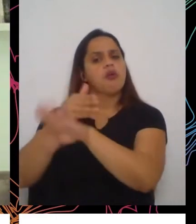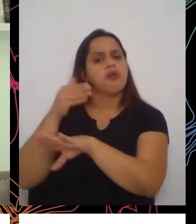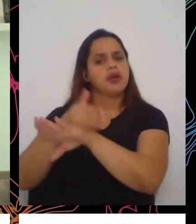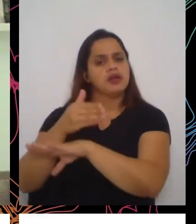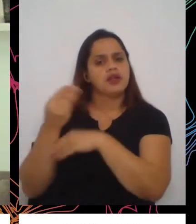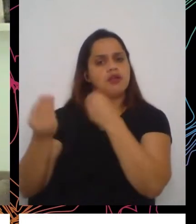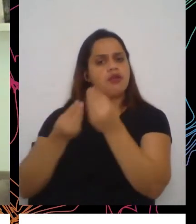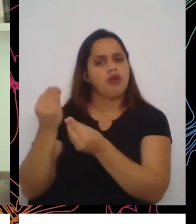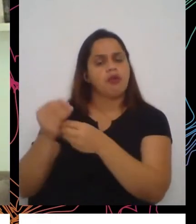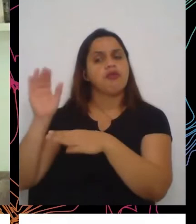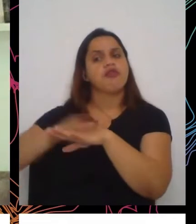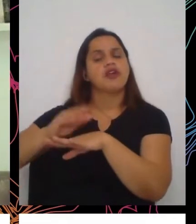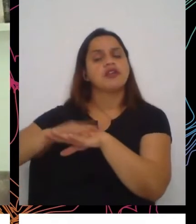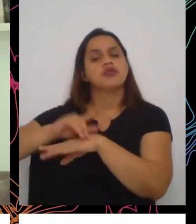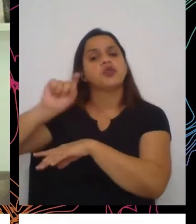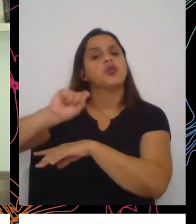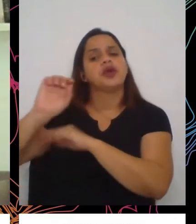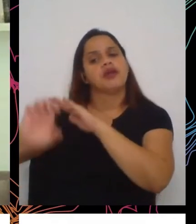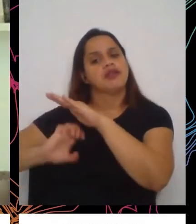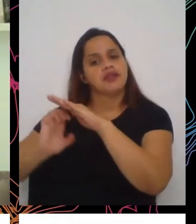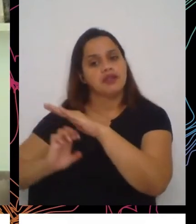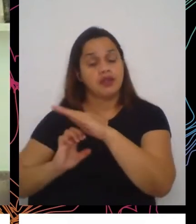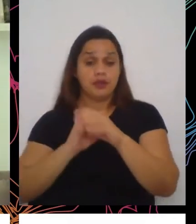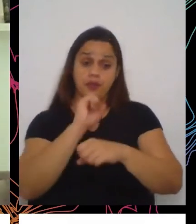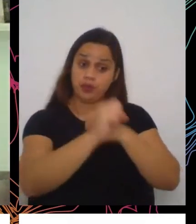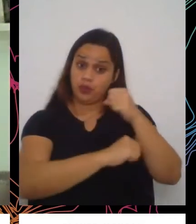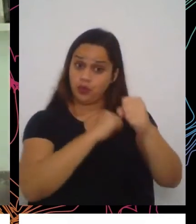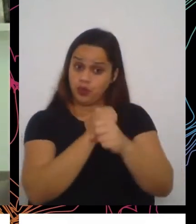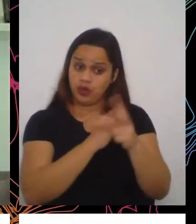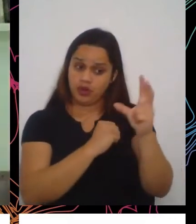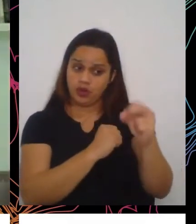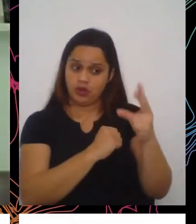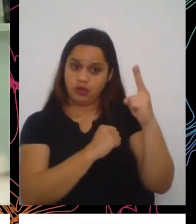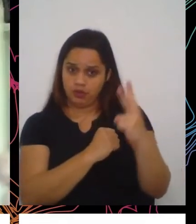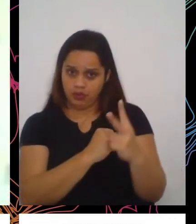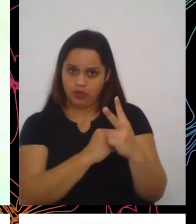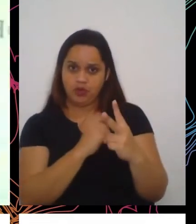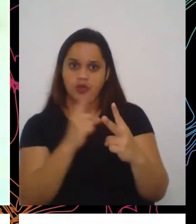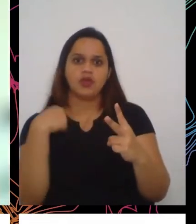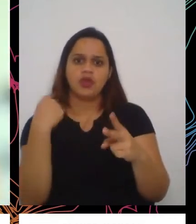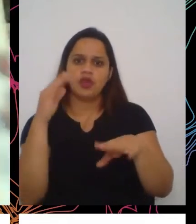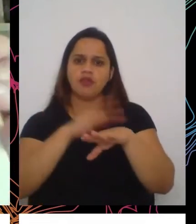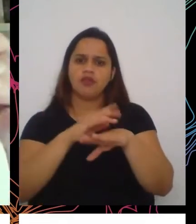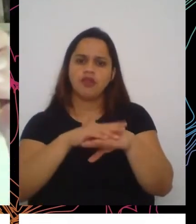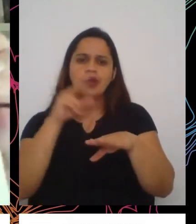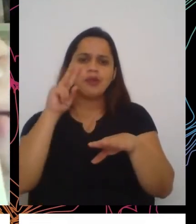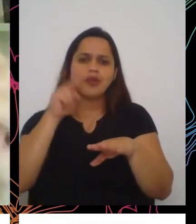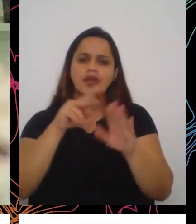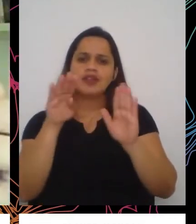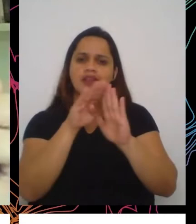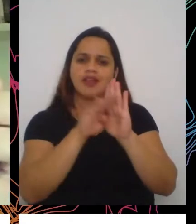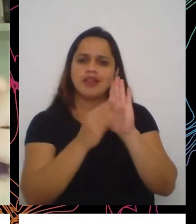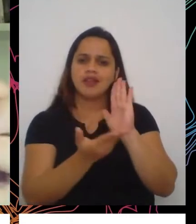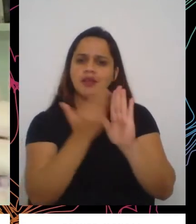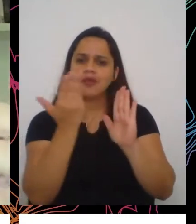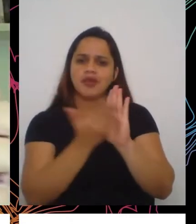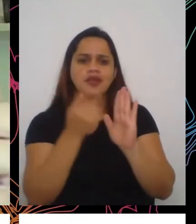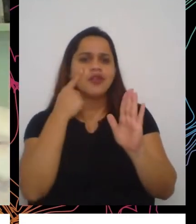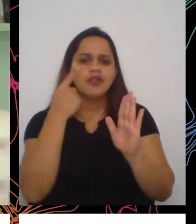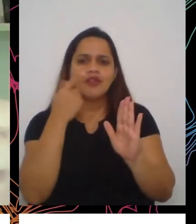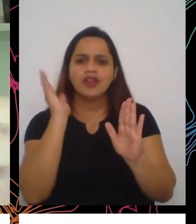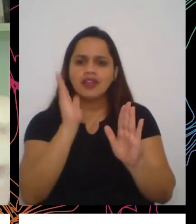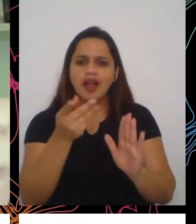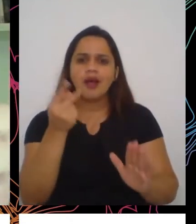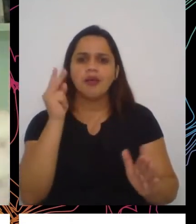fazer? Em 2002, nós produzimos esse manual, não sei se dá para ler, ao